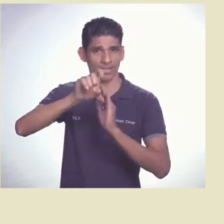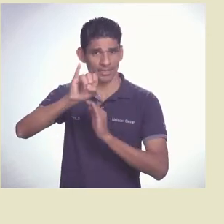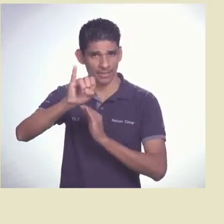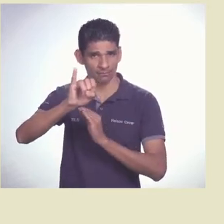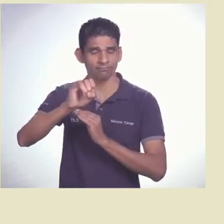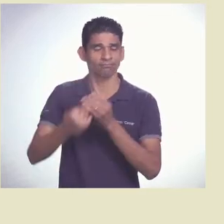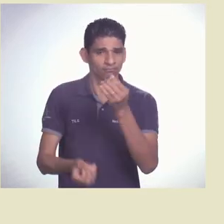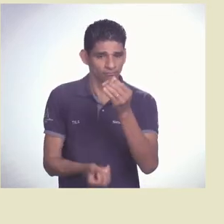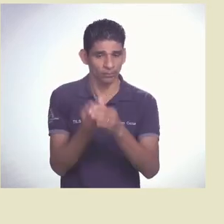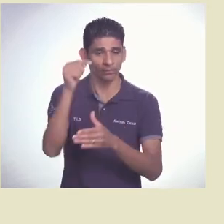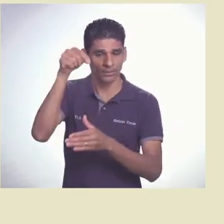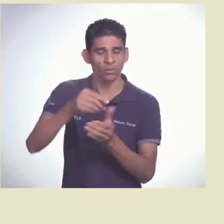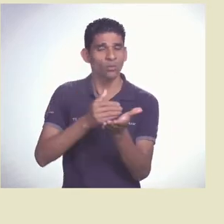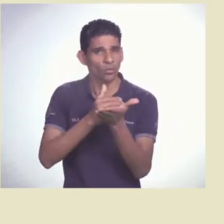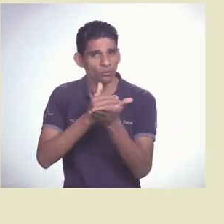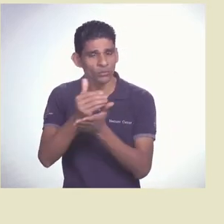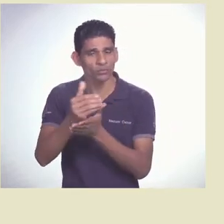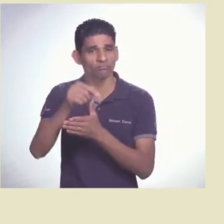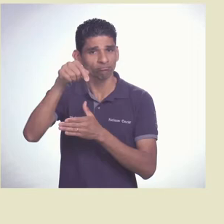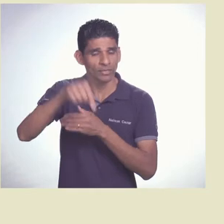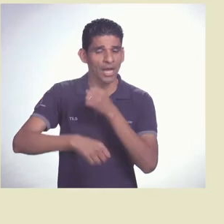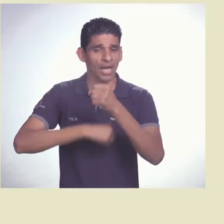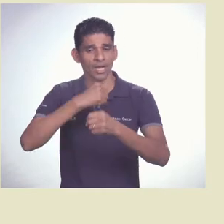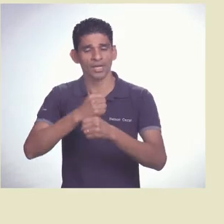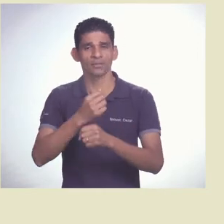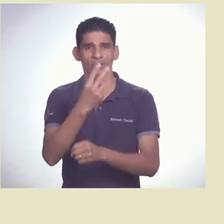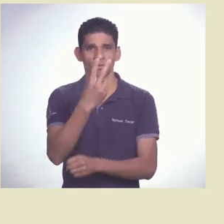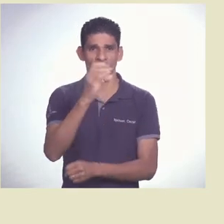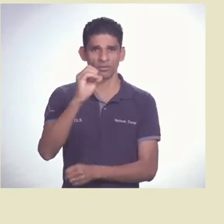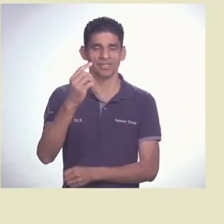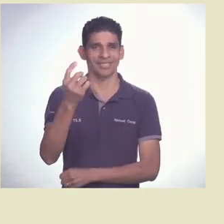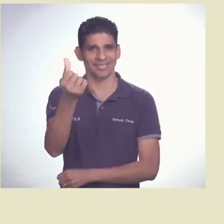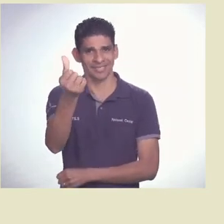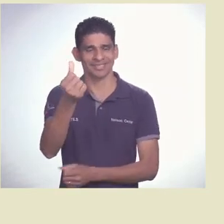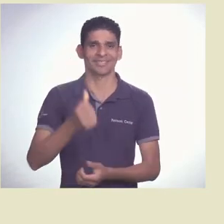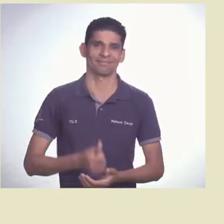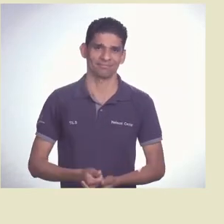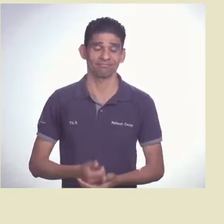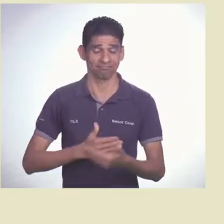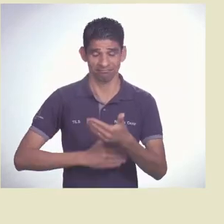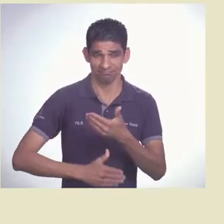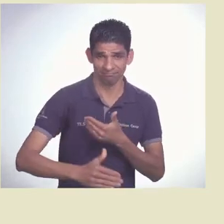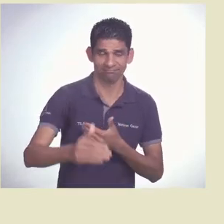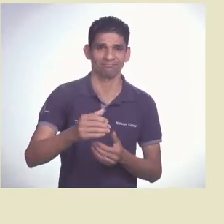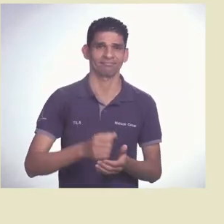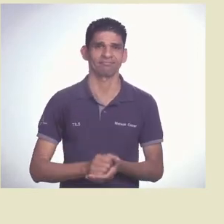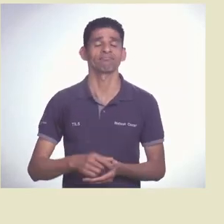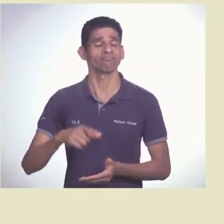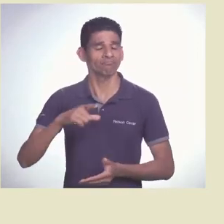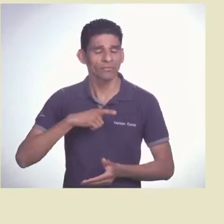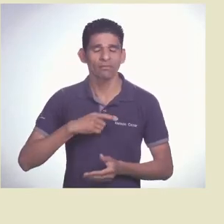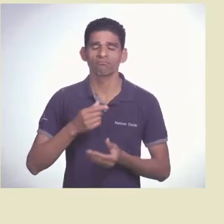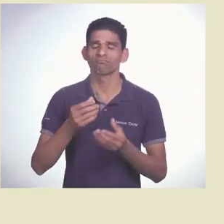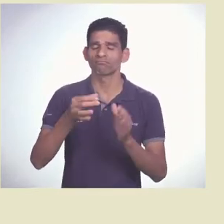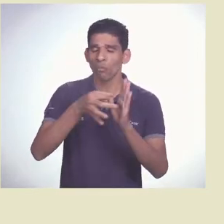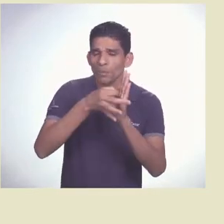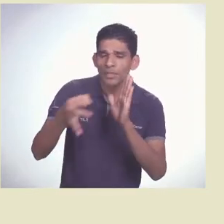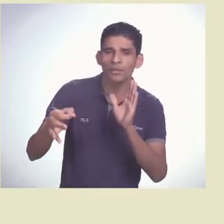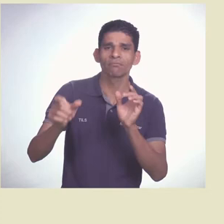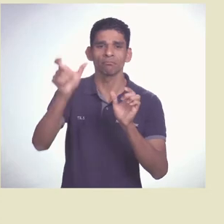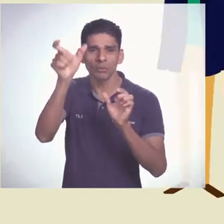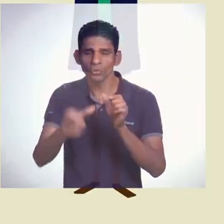Desenvolvimento Institucional da UFSM começou a ser construído no início deste ano. Desde então, foram